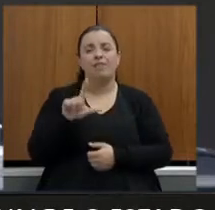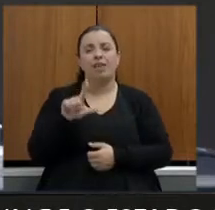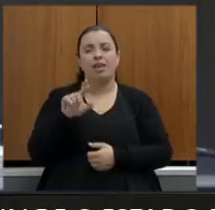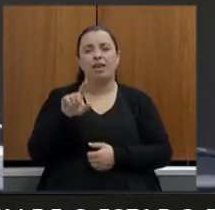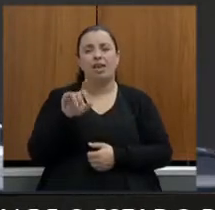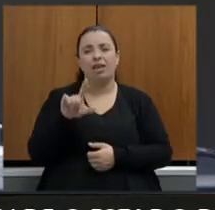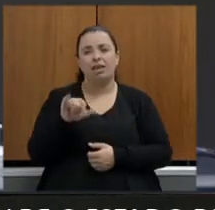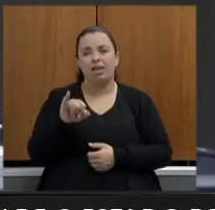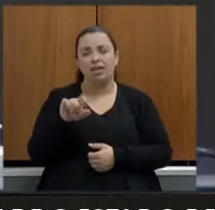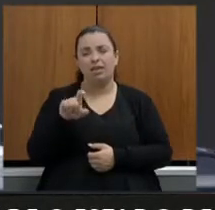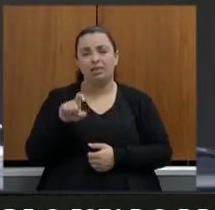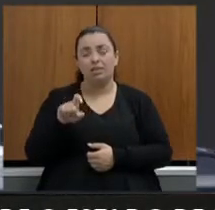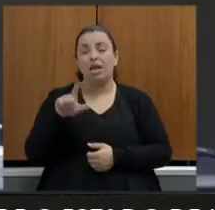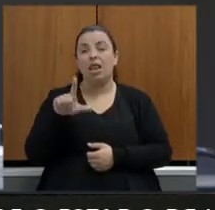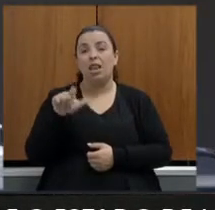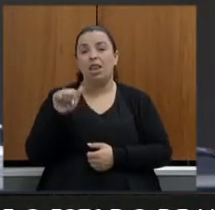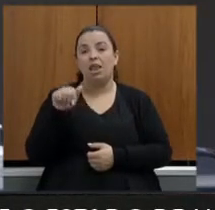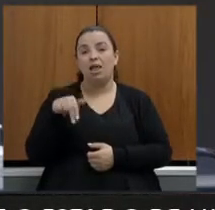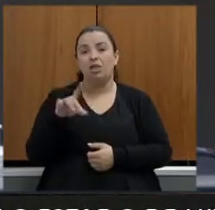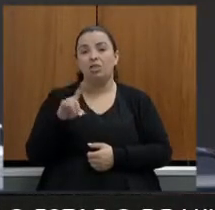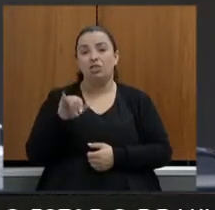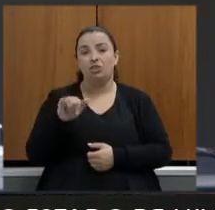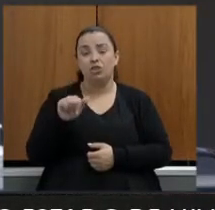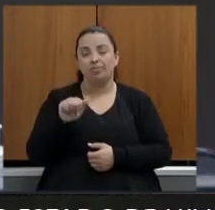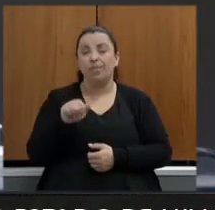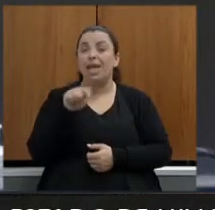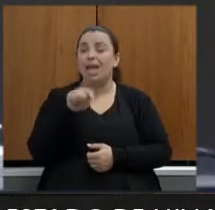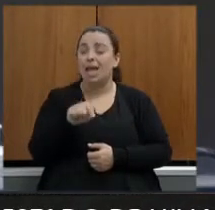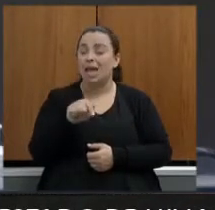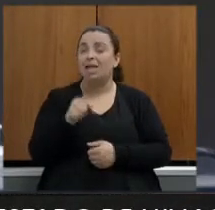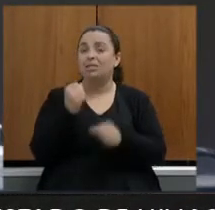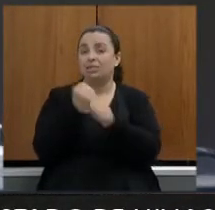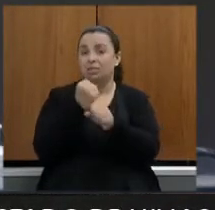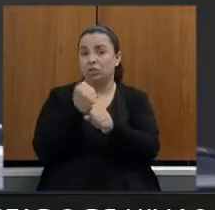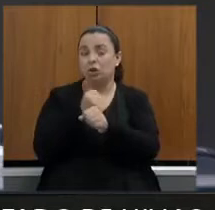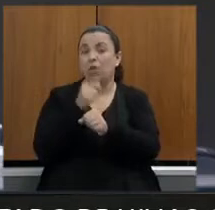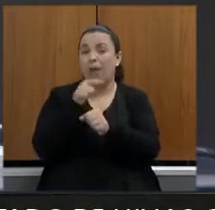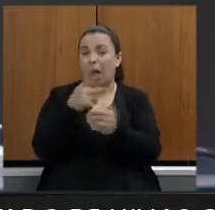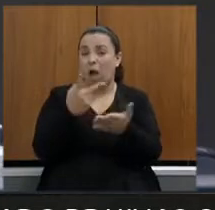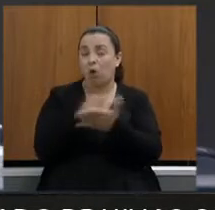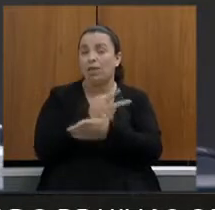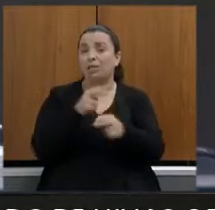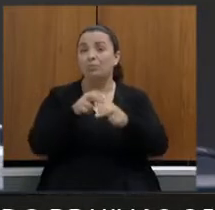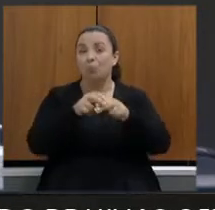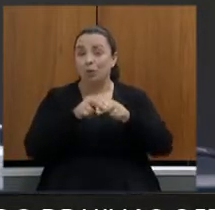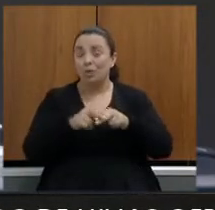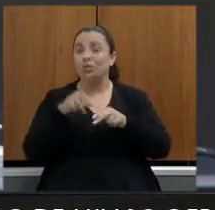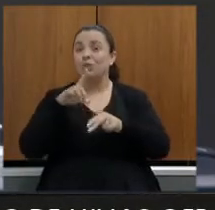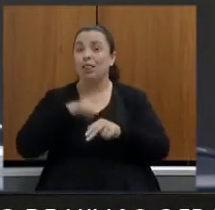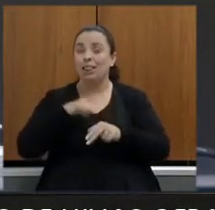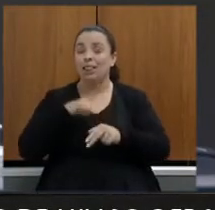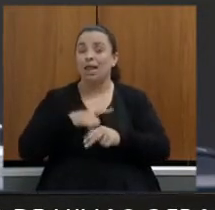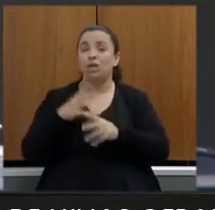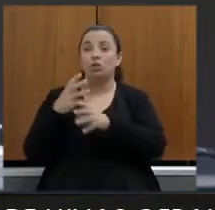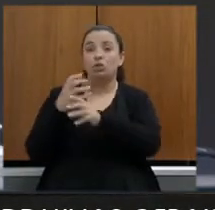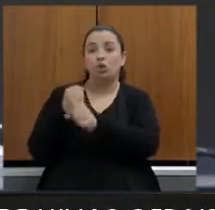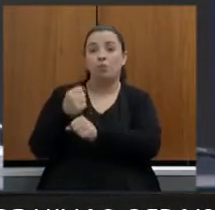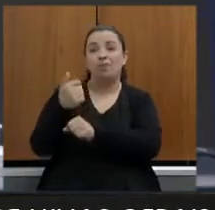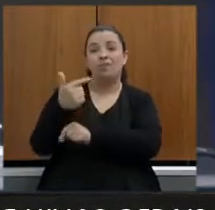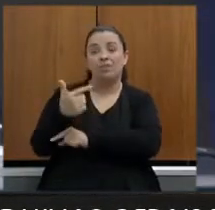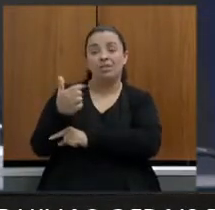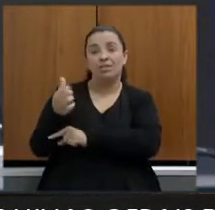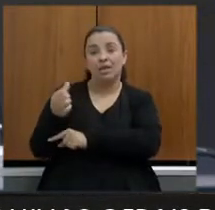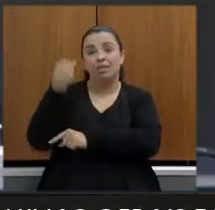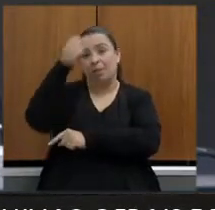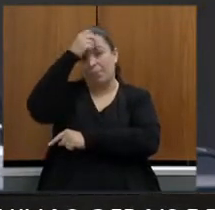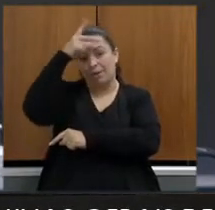só estão sendo viabilizadas com a parceria dos 26 prefeitos da região atingida e aí eu